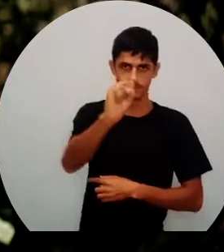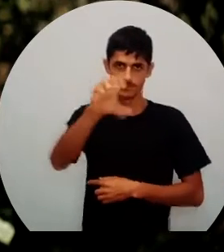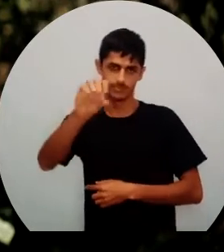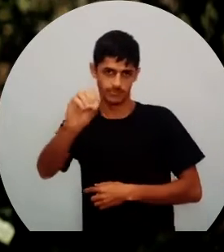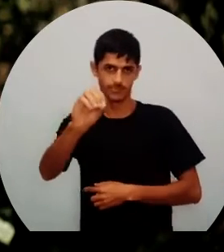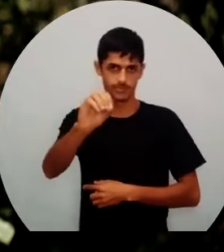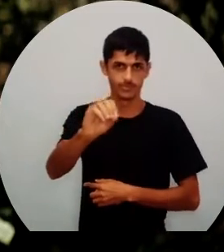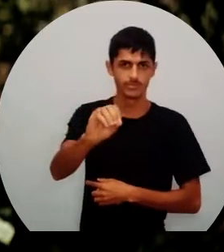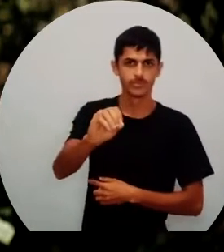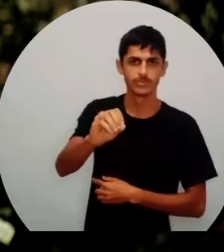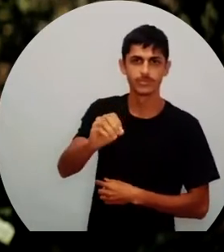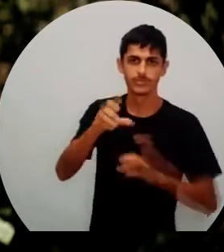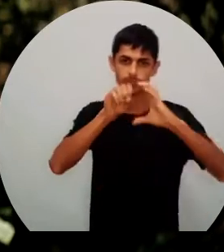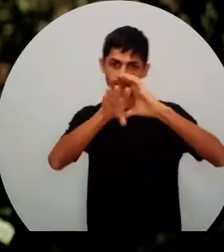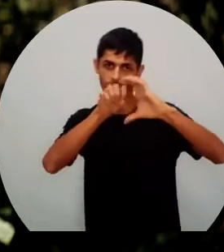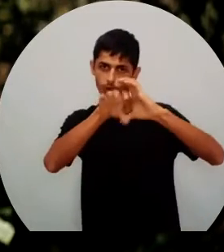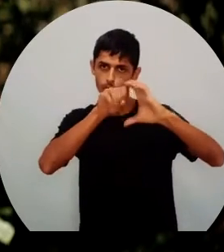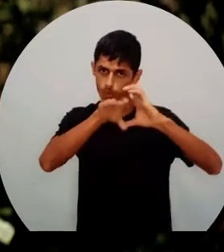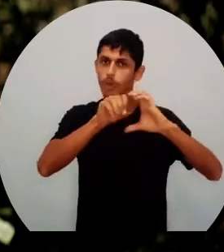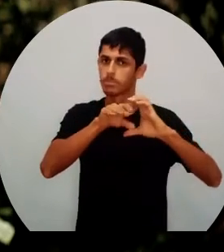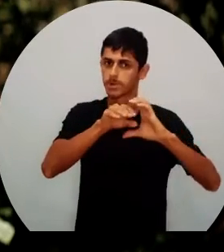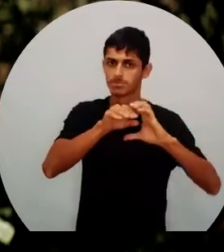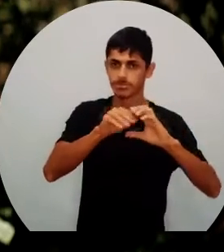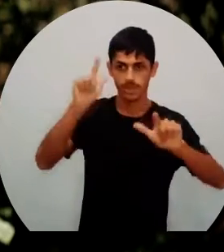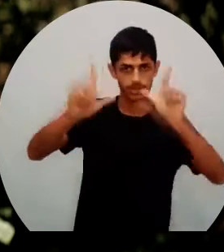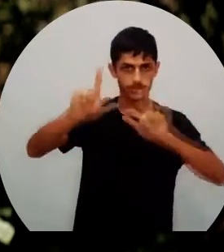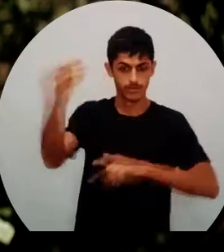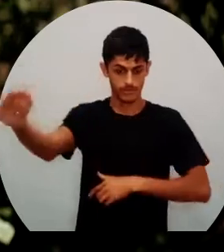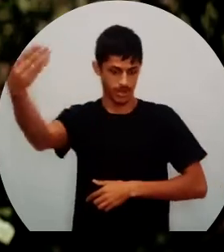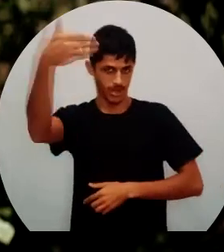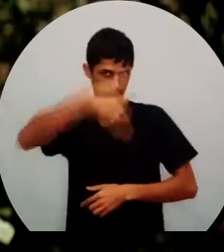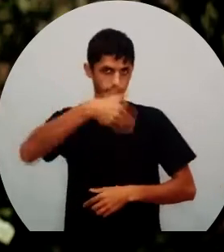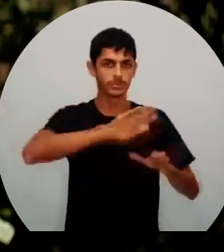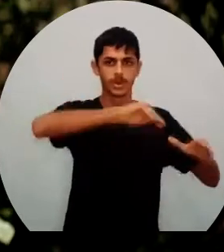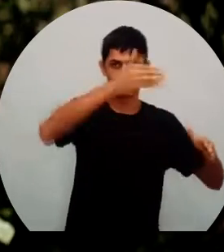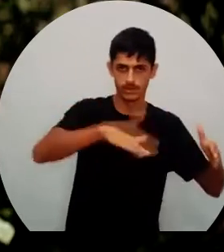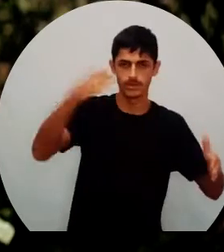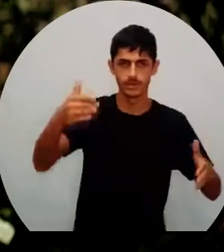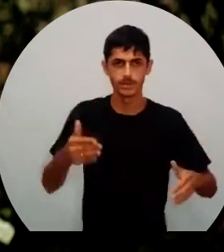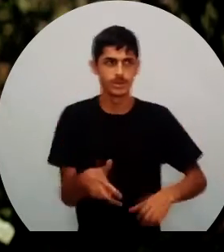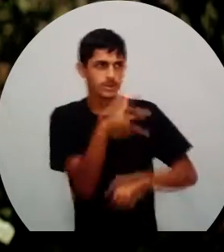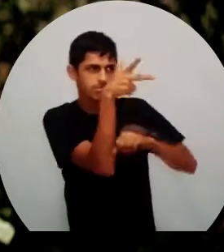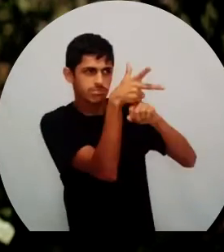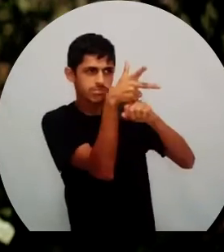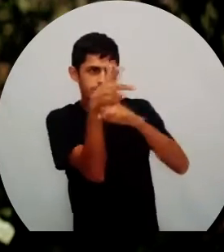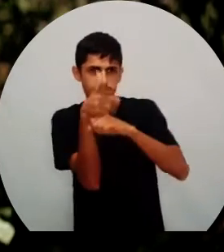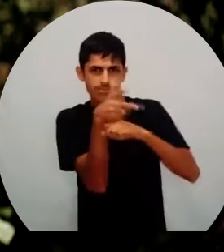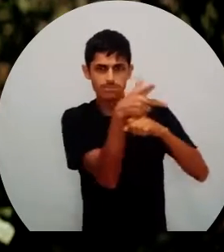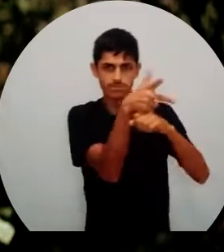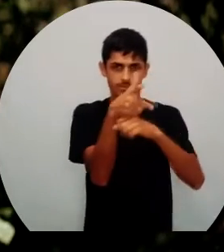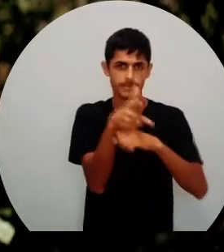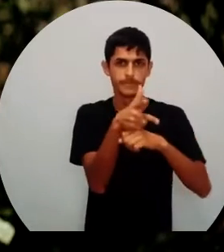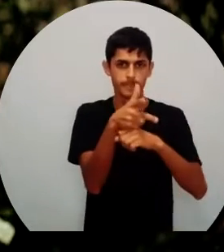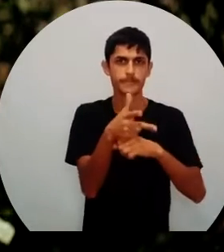veio a reportagem da Rede Globo aqui para a Vila do Pará, filmaram a águia serrana, as pinturas